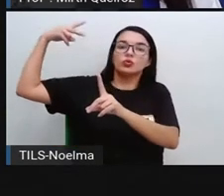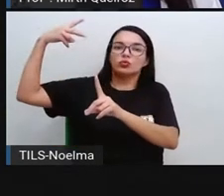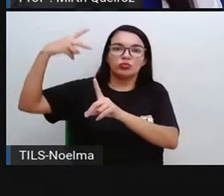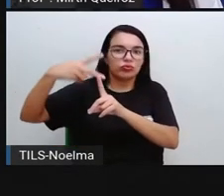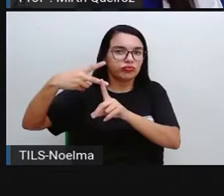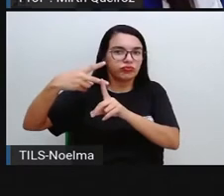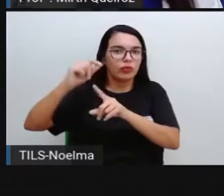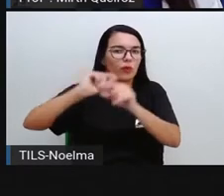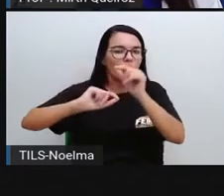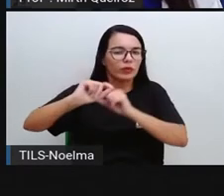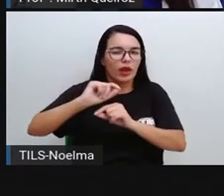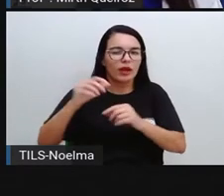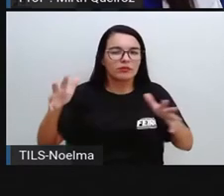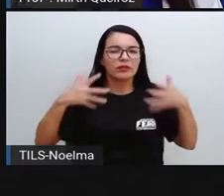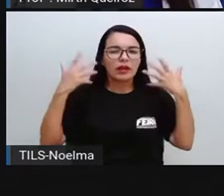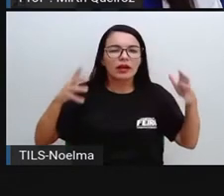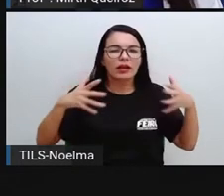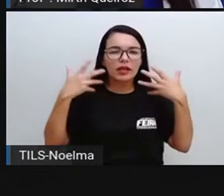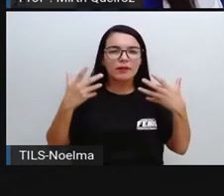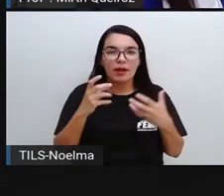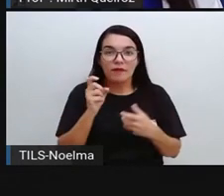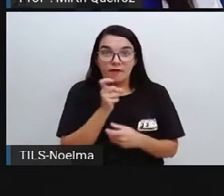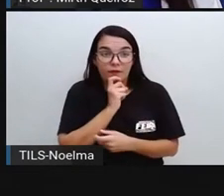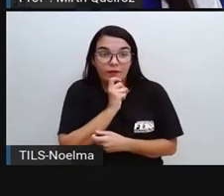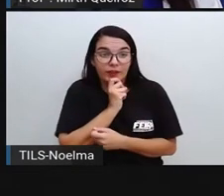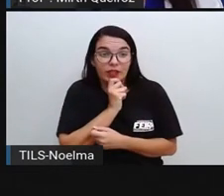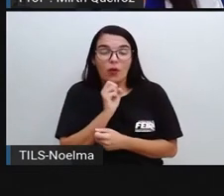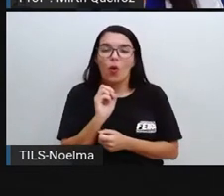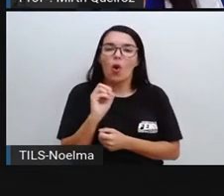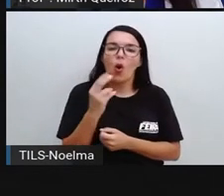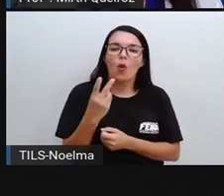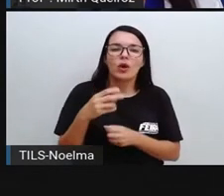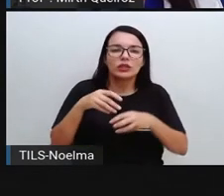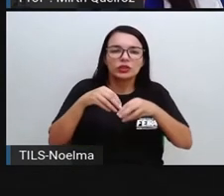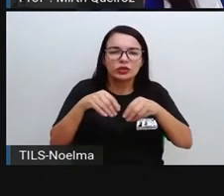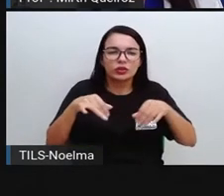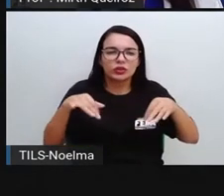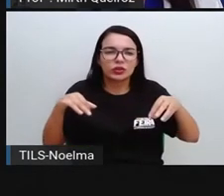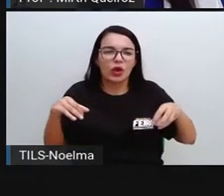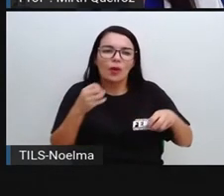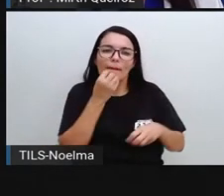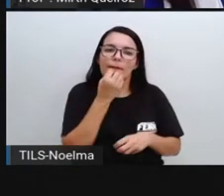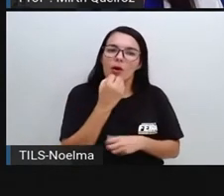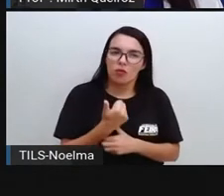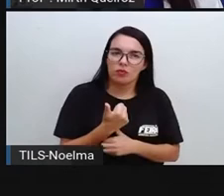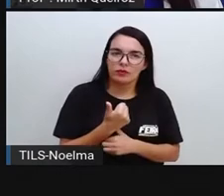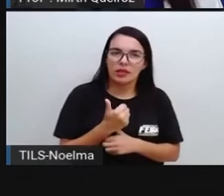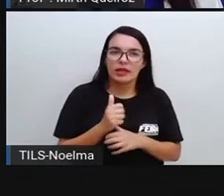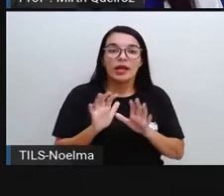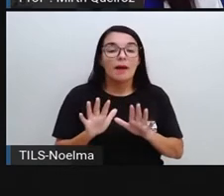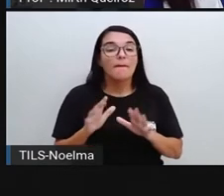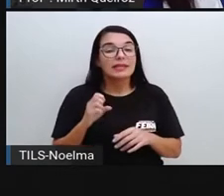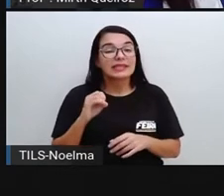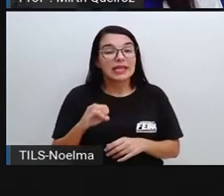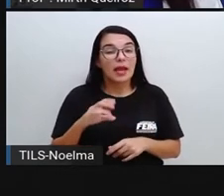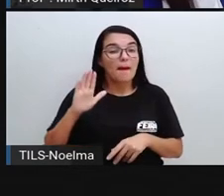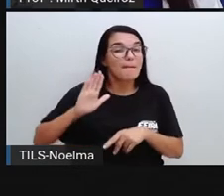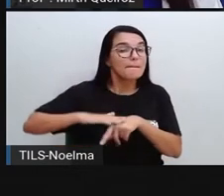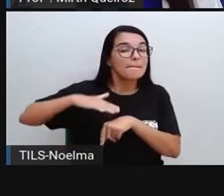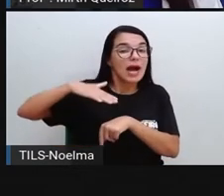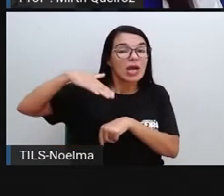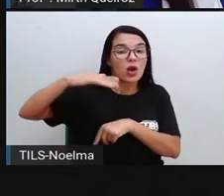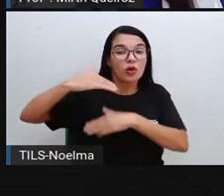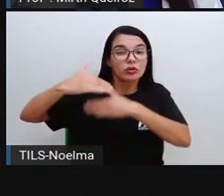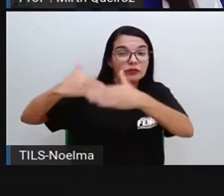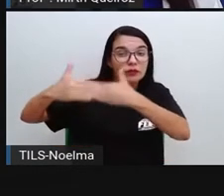plantio, como climas muito frios ou solos pouco férteis. E quanto maior o